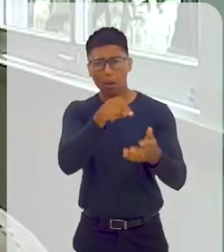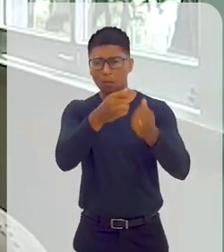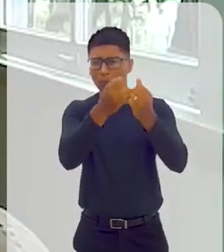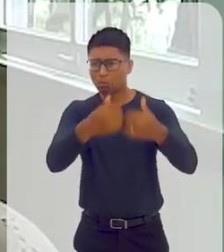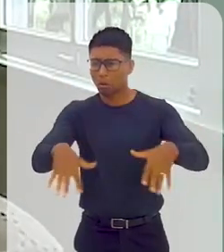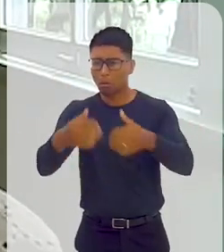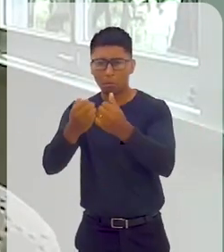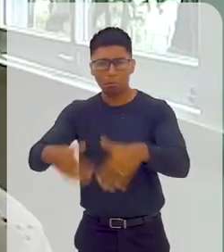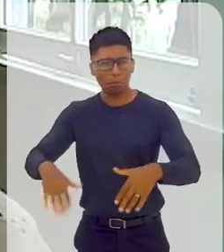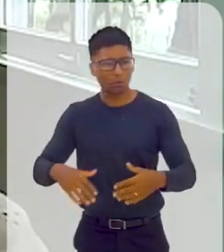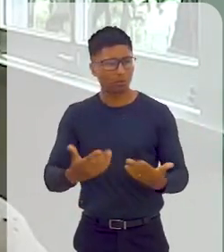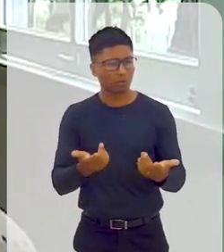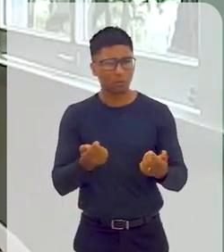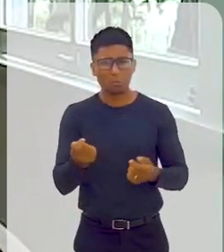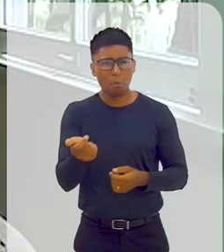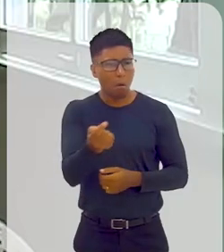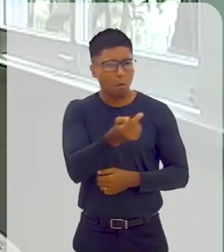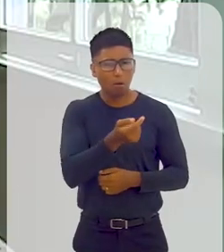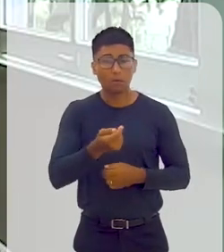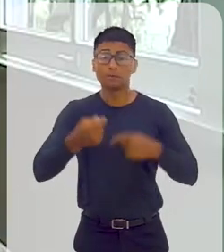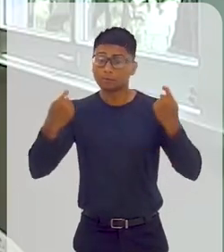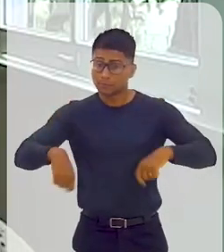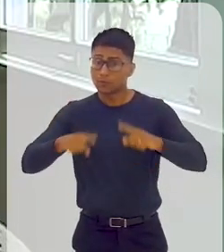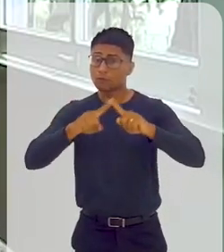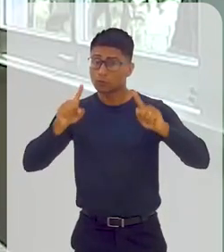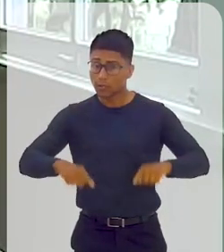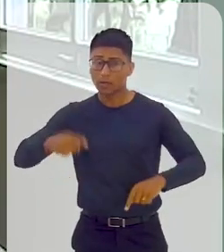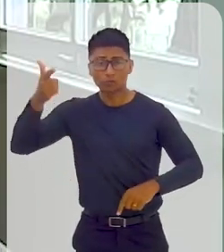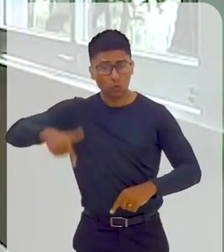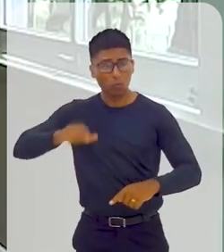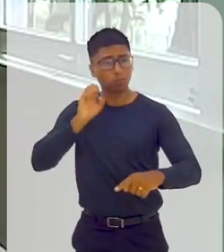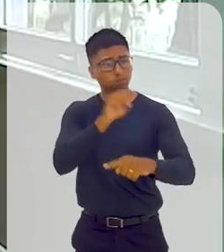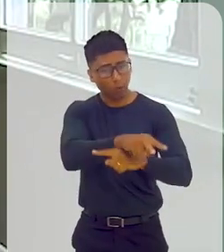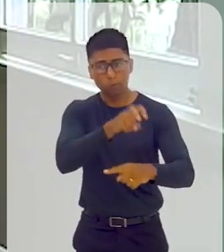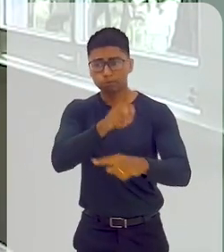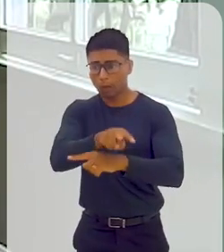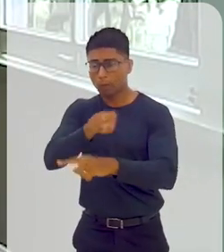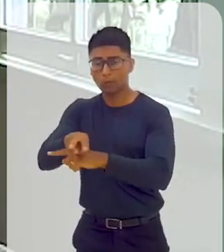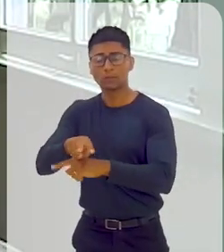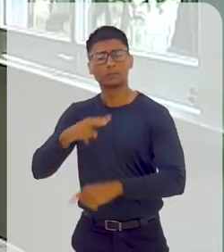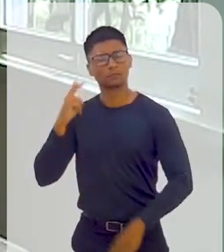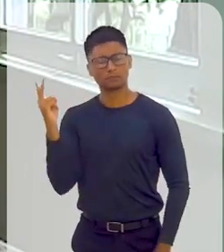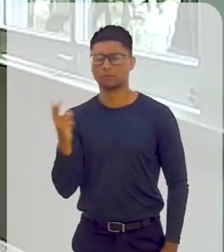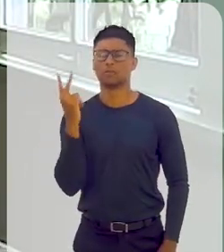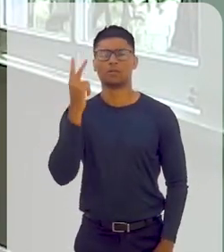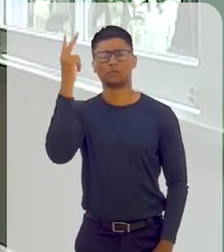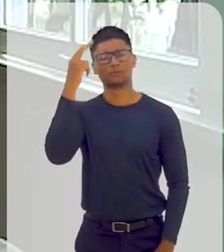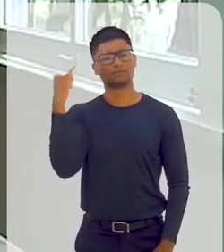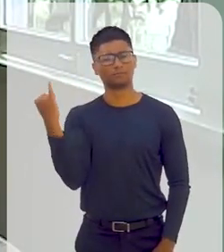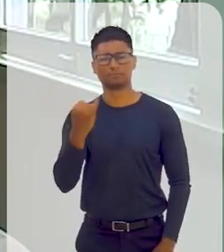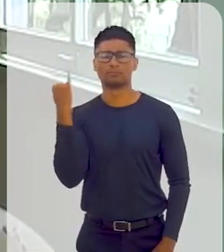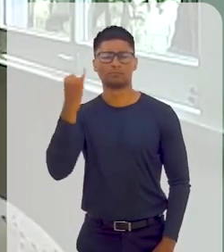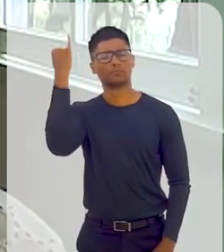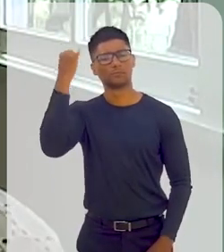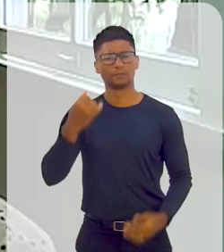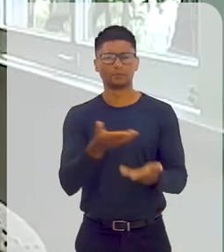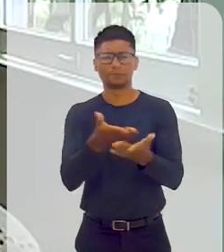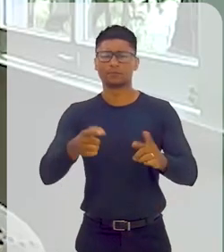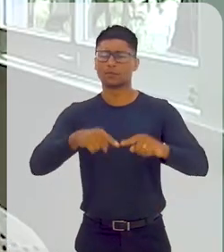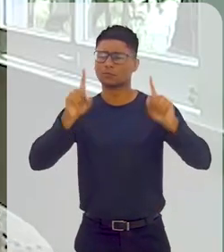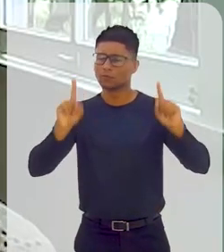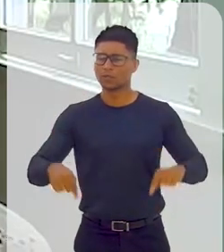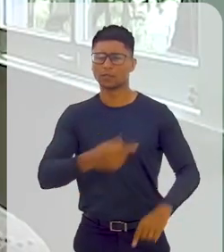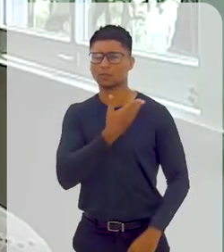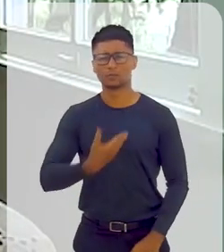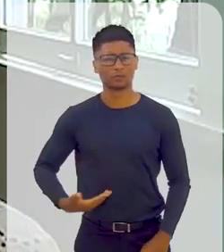esses funcionários, eles têm que ser valorizados, é importantíssima essa valorização do servidor público, tá? Não